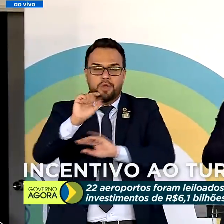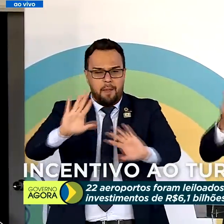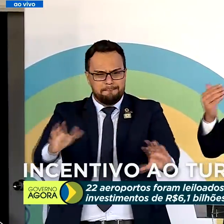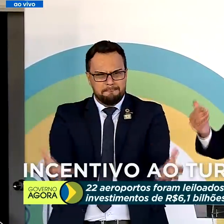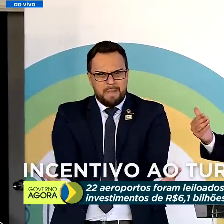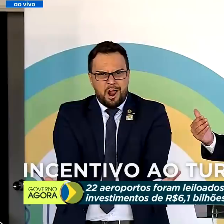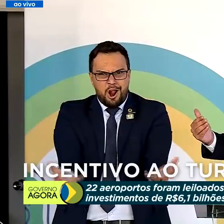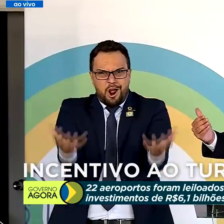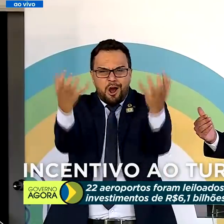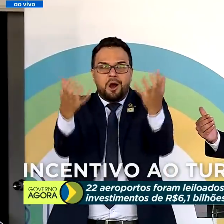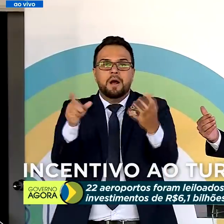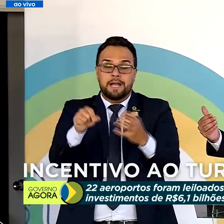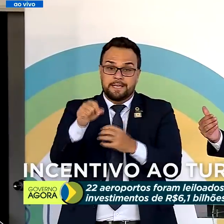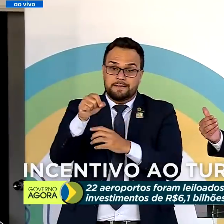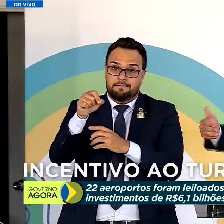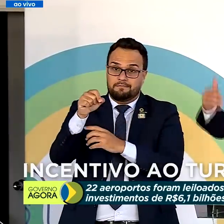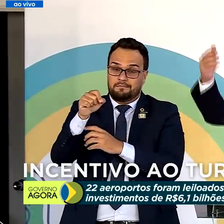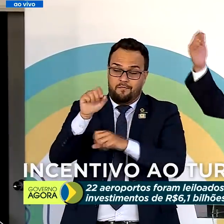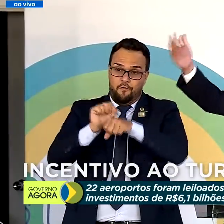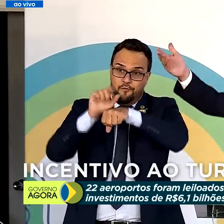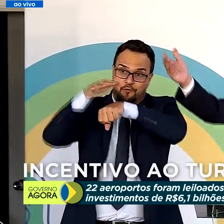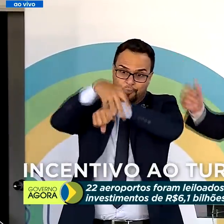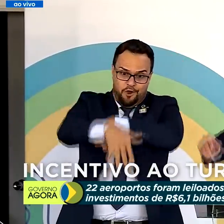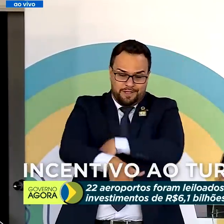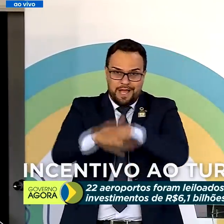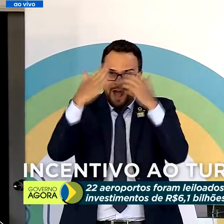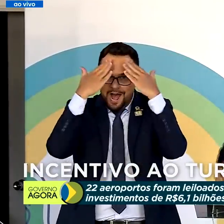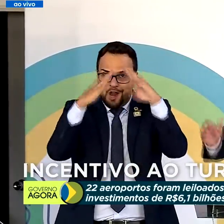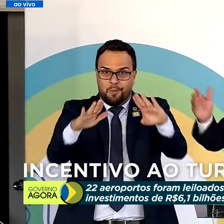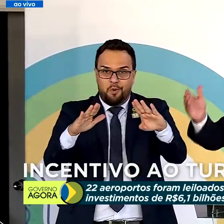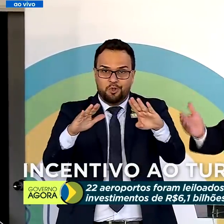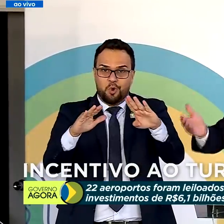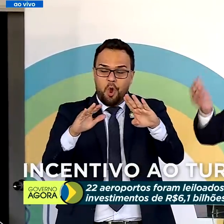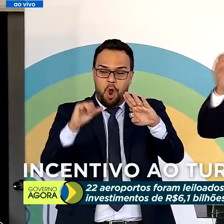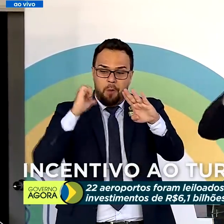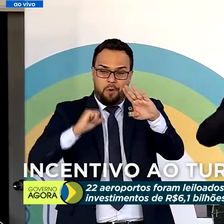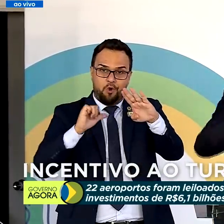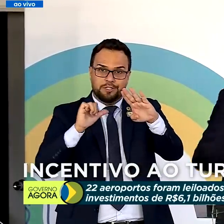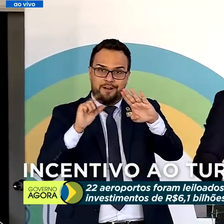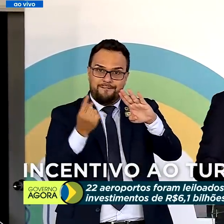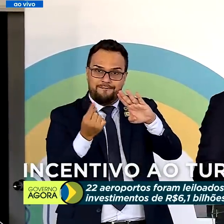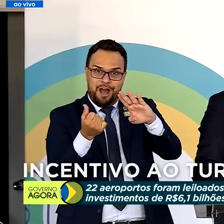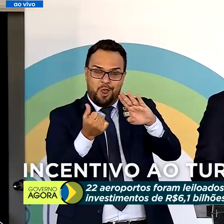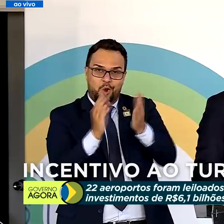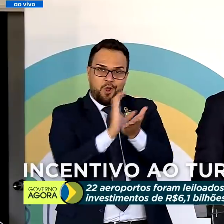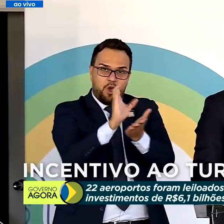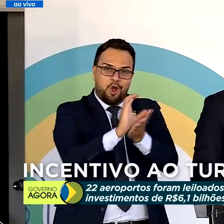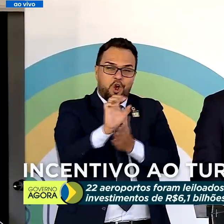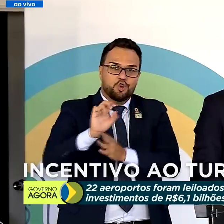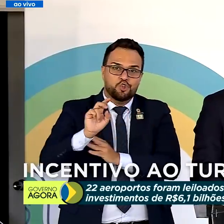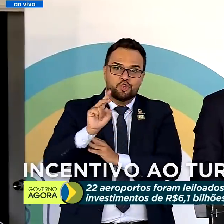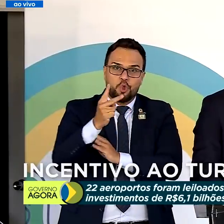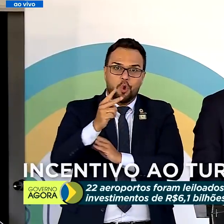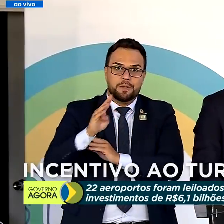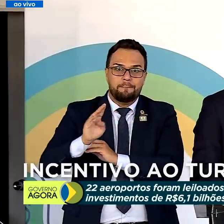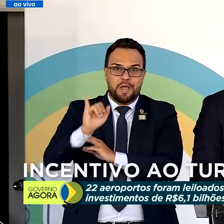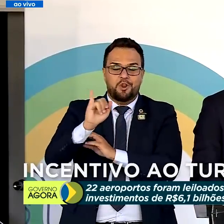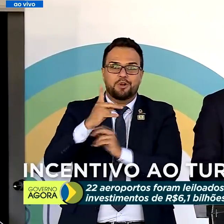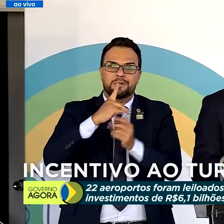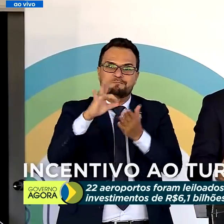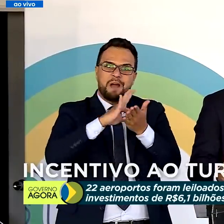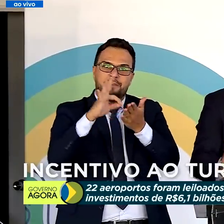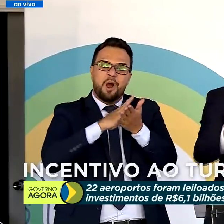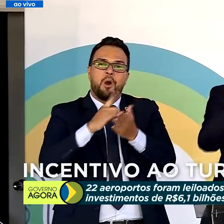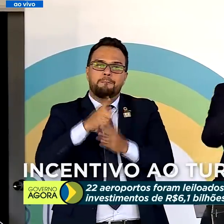Foz do Iguaçu. Possivelmente, nós, na Bolsa de Valores hoje, não teríamos chegado nesse valor de 2 bilhões de outorga